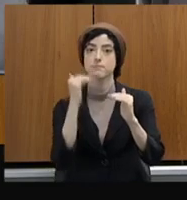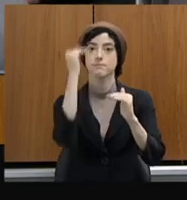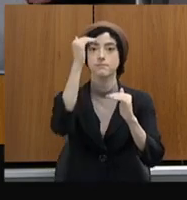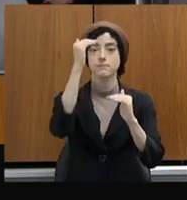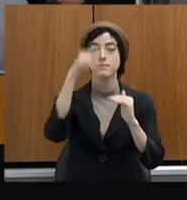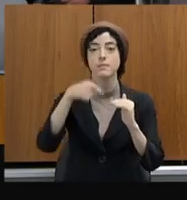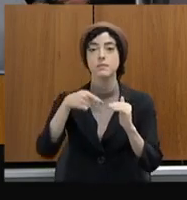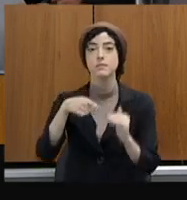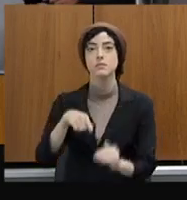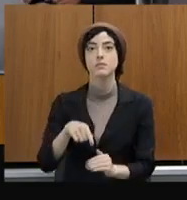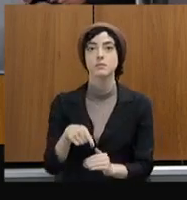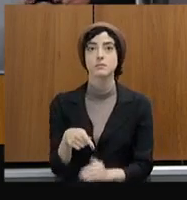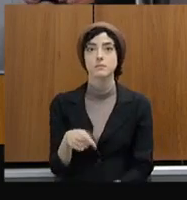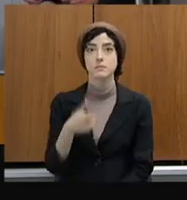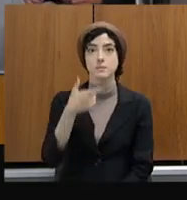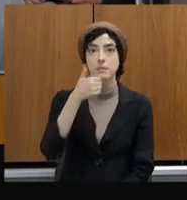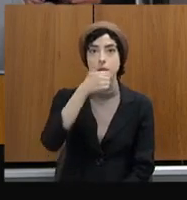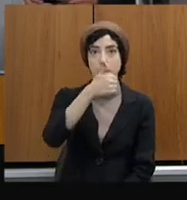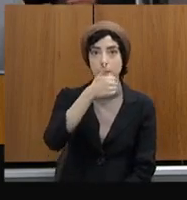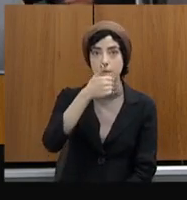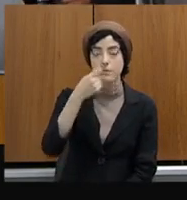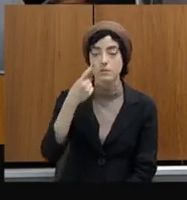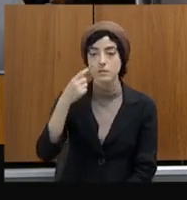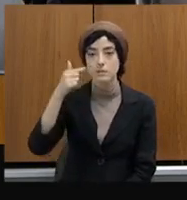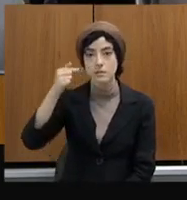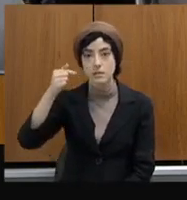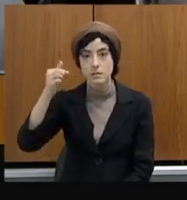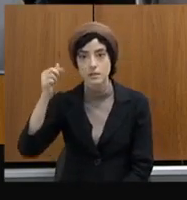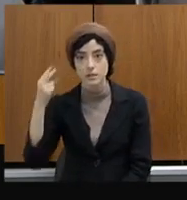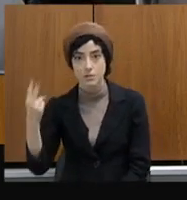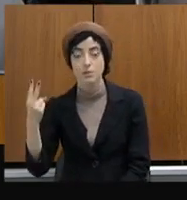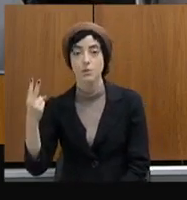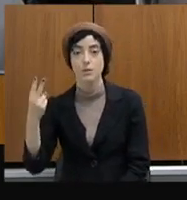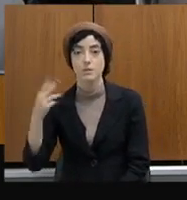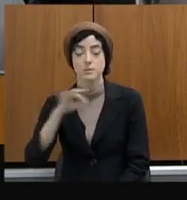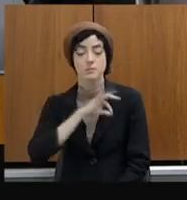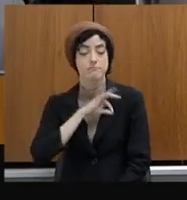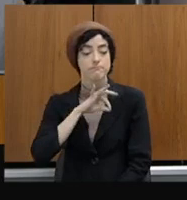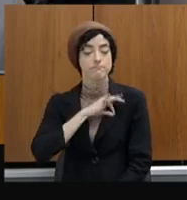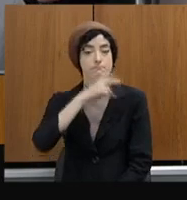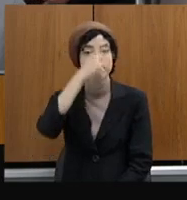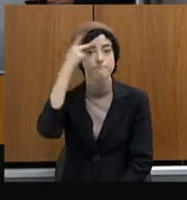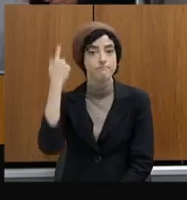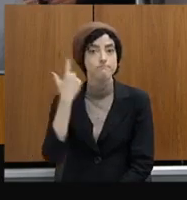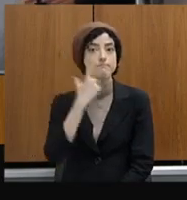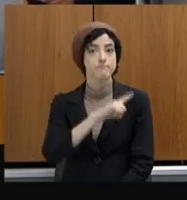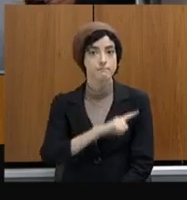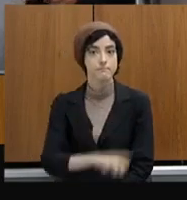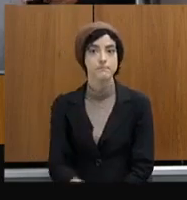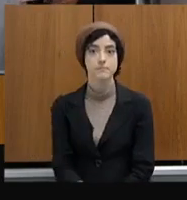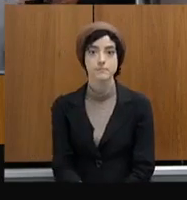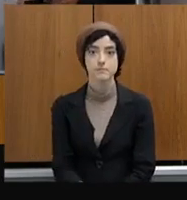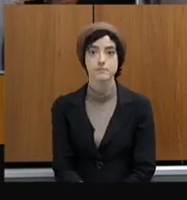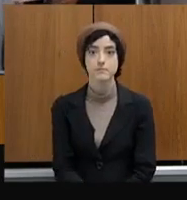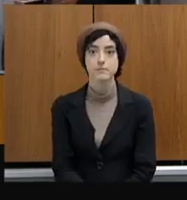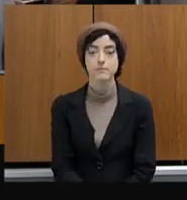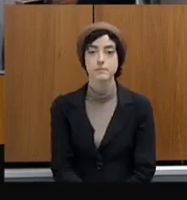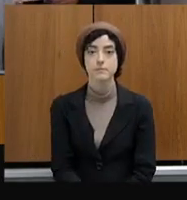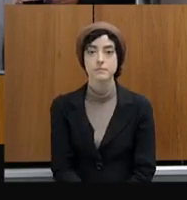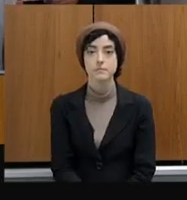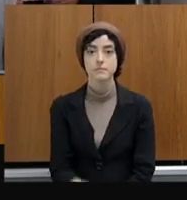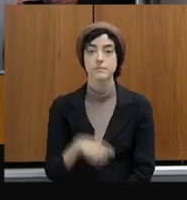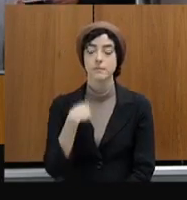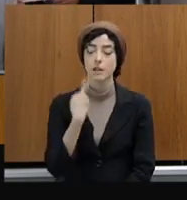um compromisso, o governo, a chefia, de colocar em ordem os nossos processos de promoção.